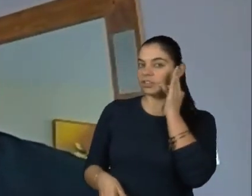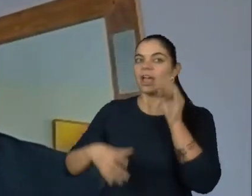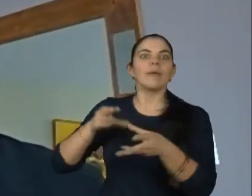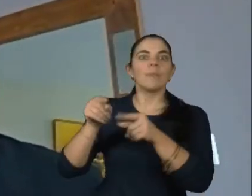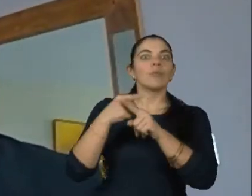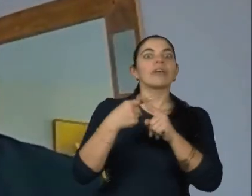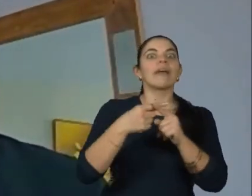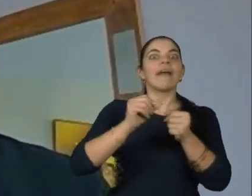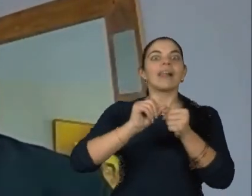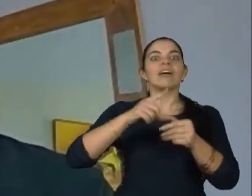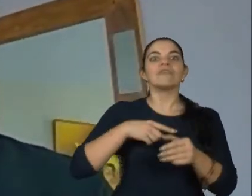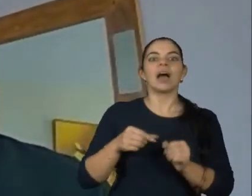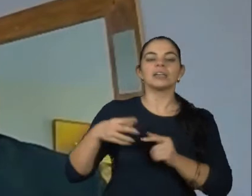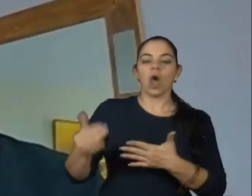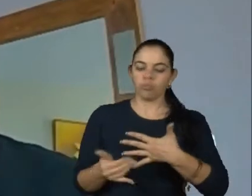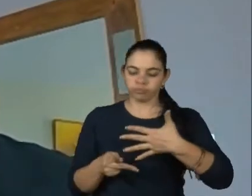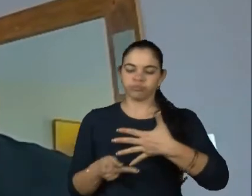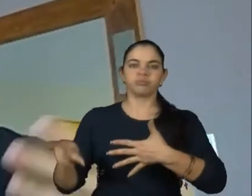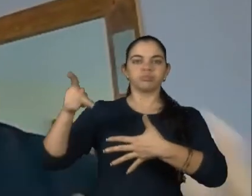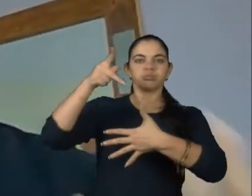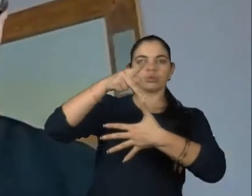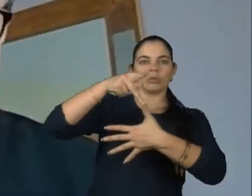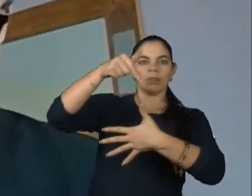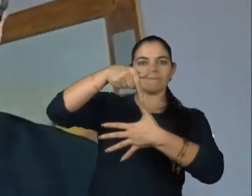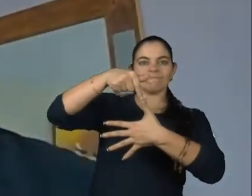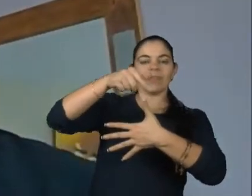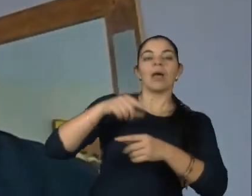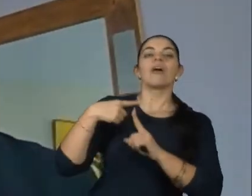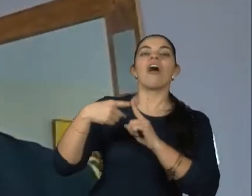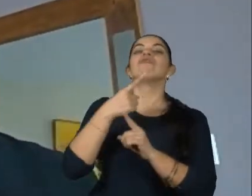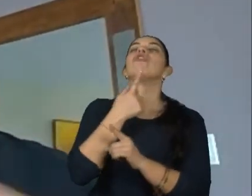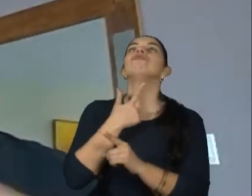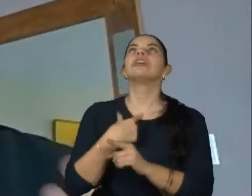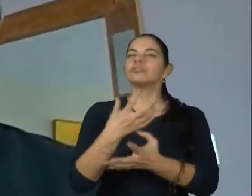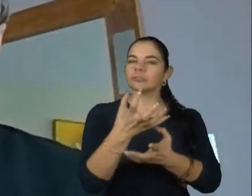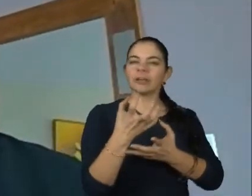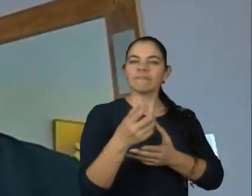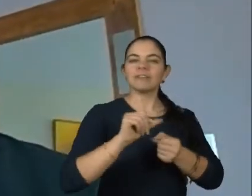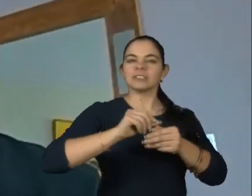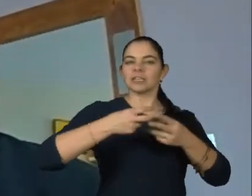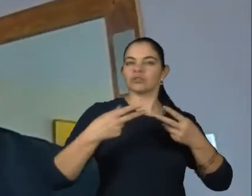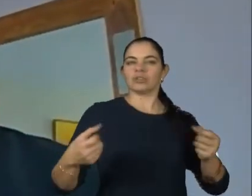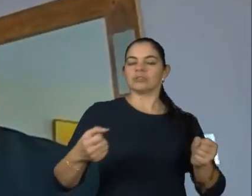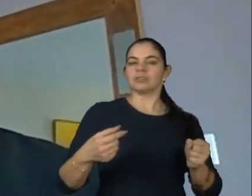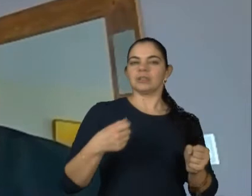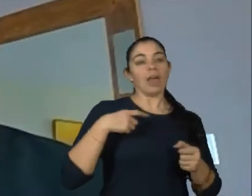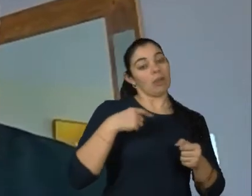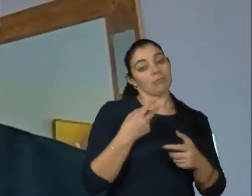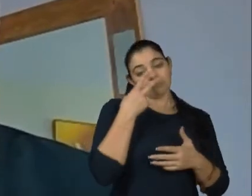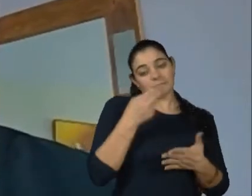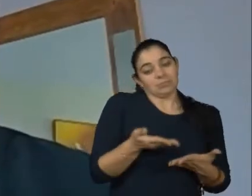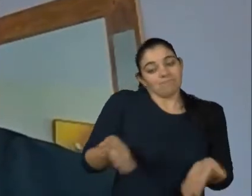é esse protagonismo, essa vontade de ser autônoma. E para isso, como é você começa essa corrente? Na